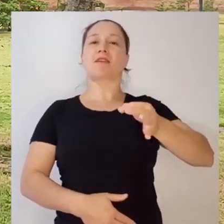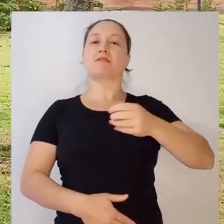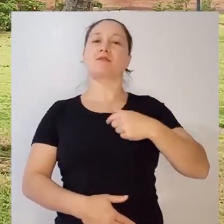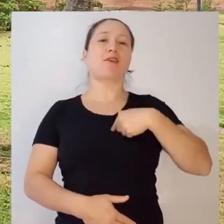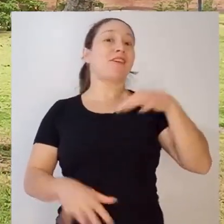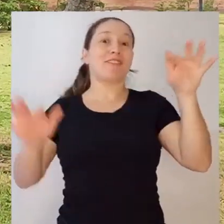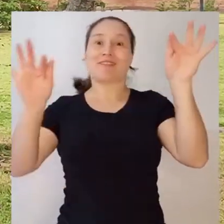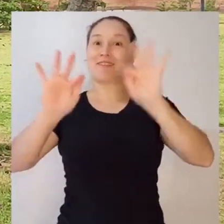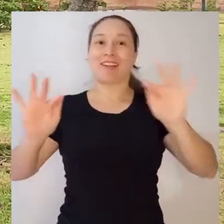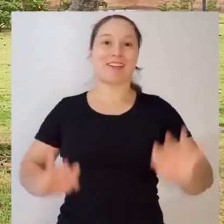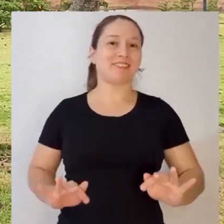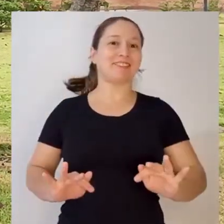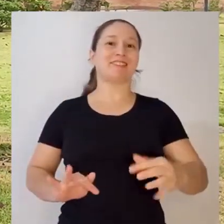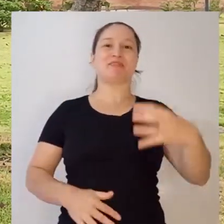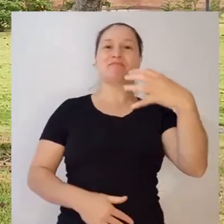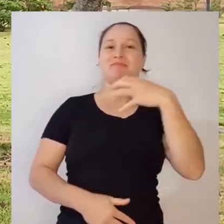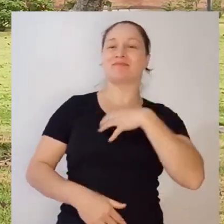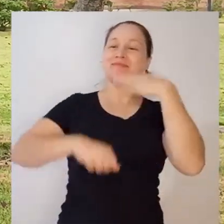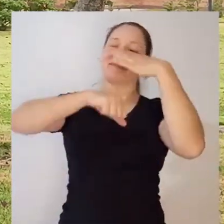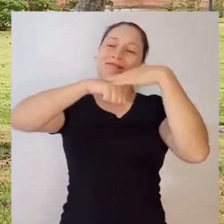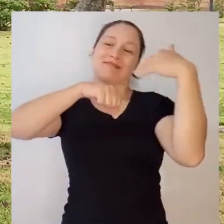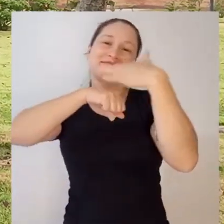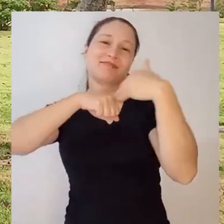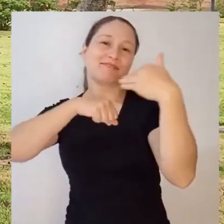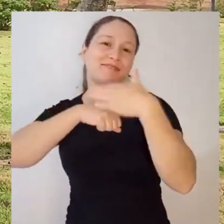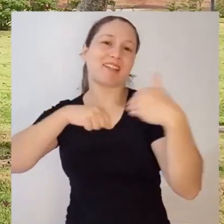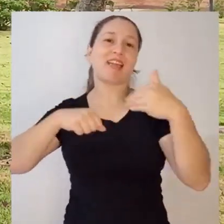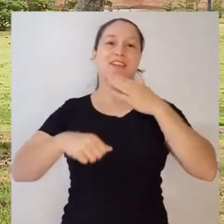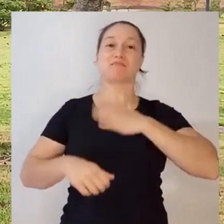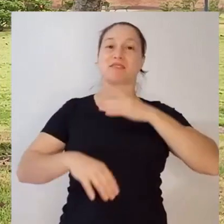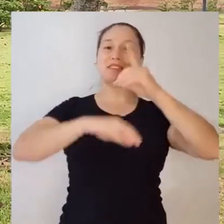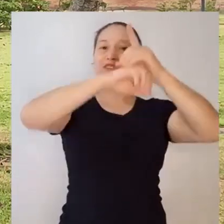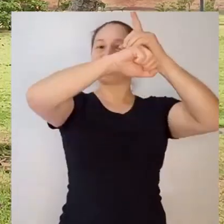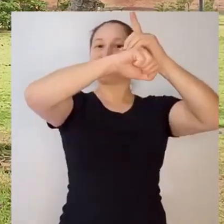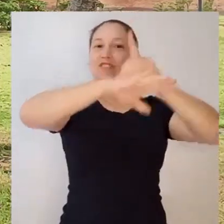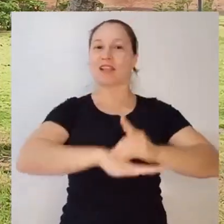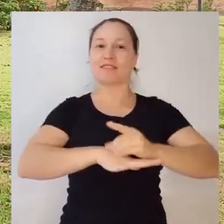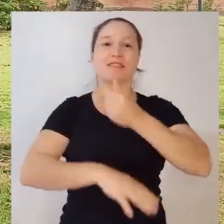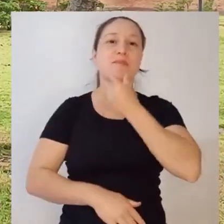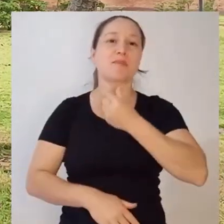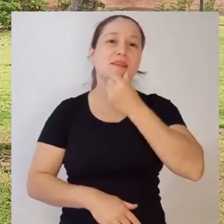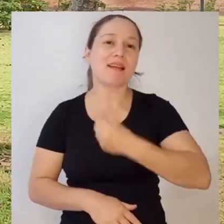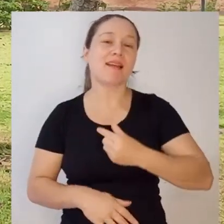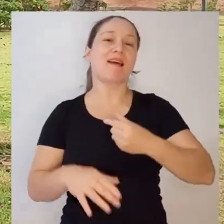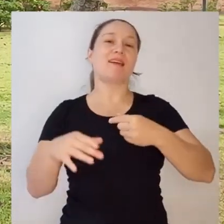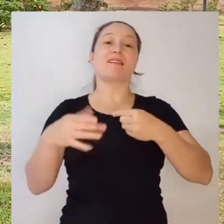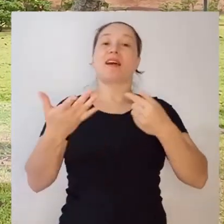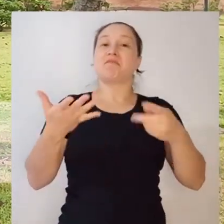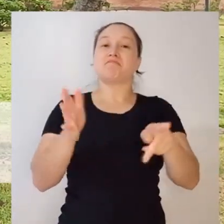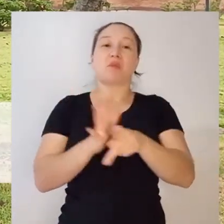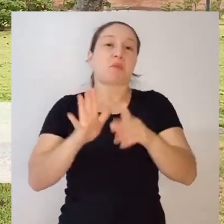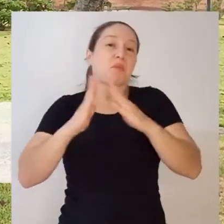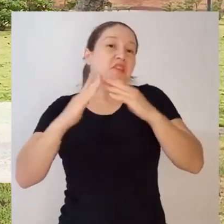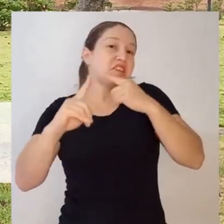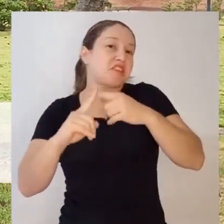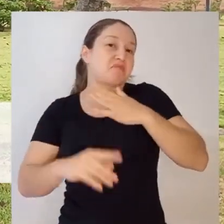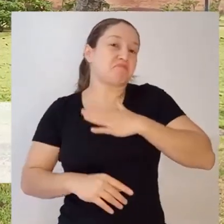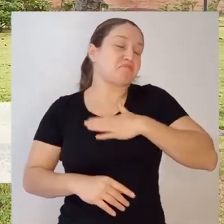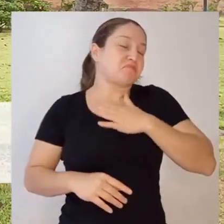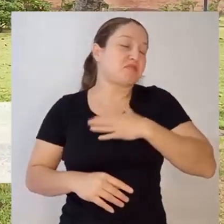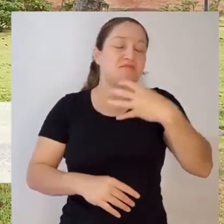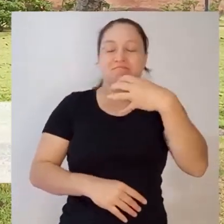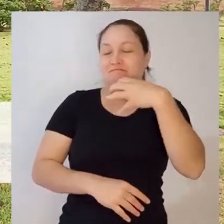atualmente sou muito feliz. Me sinto muito querido pela minha diocese de Apucarana, pelo meu presbitério.